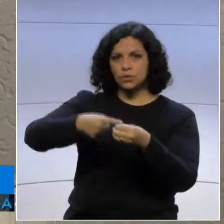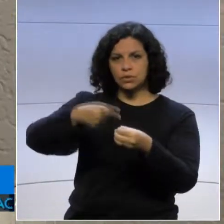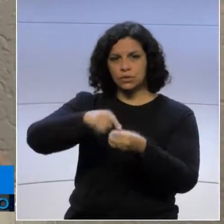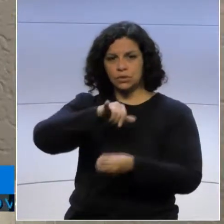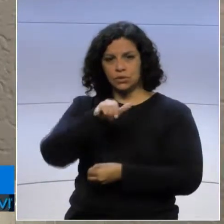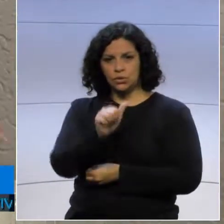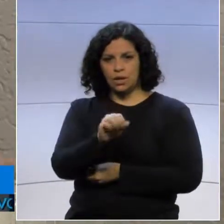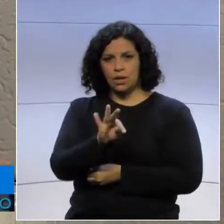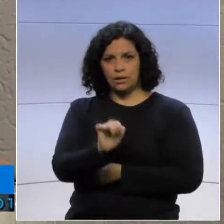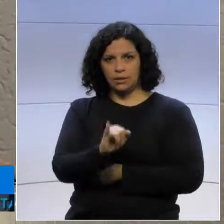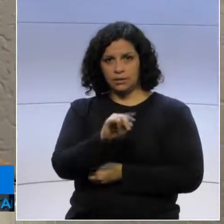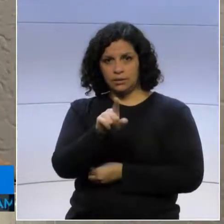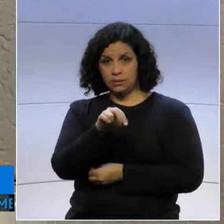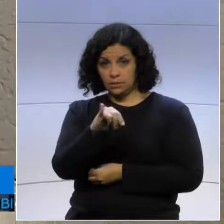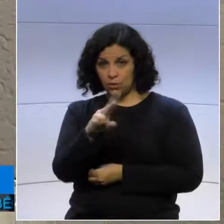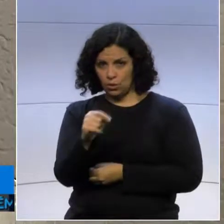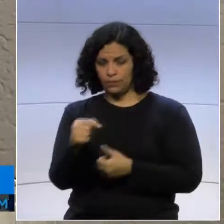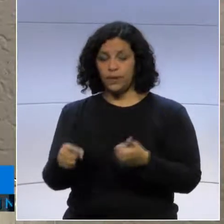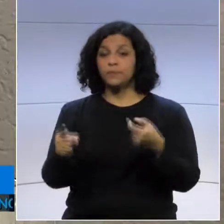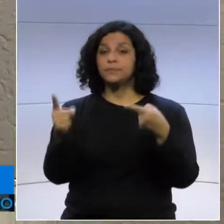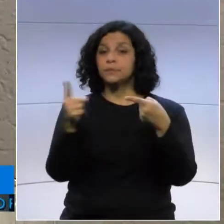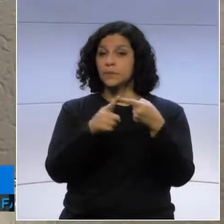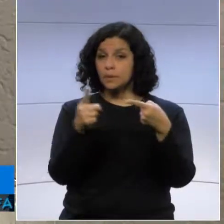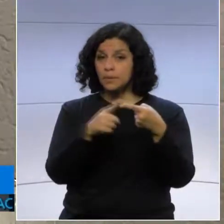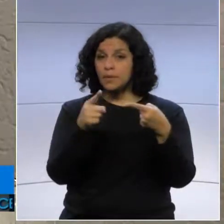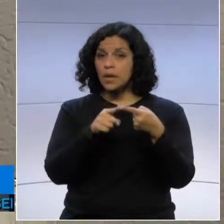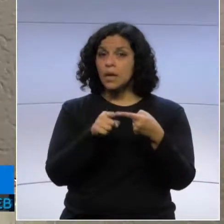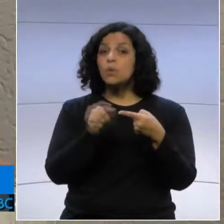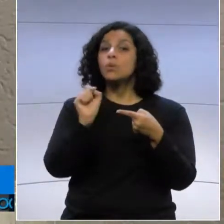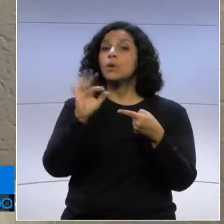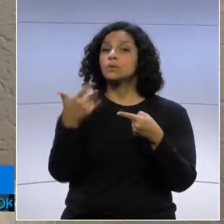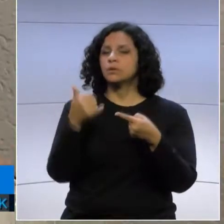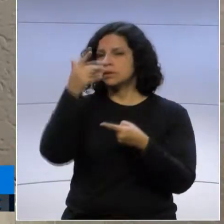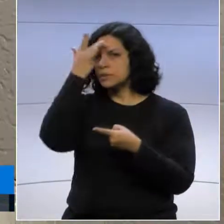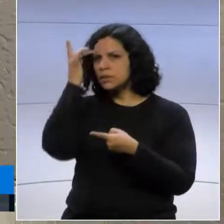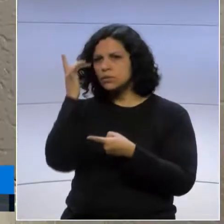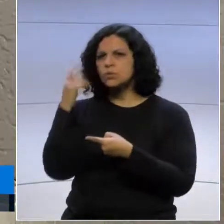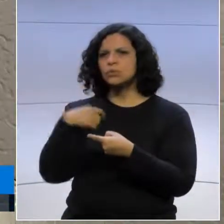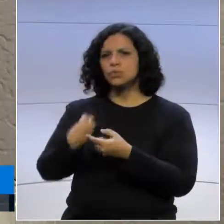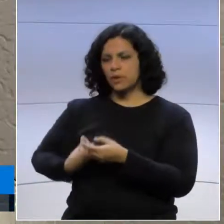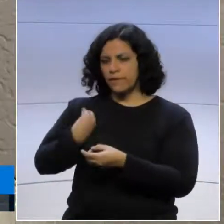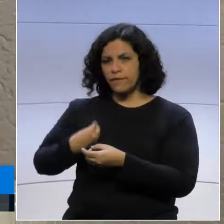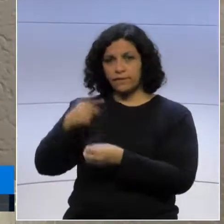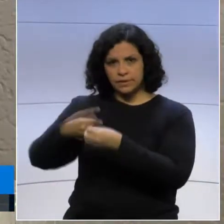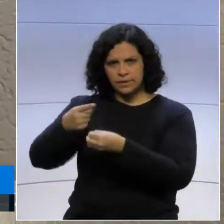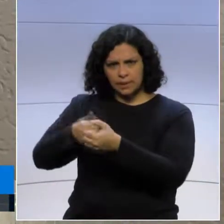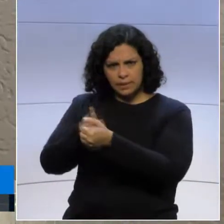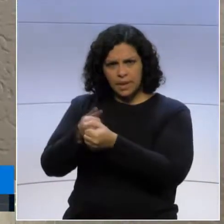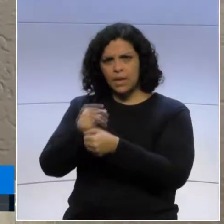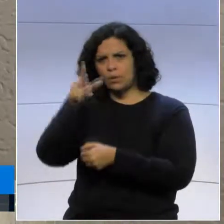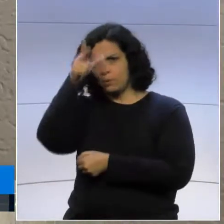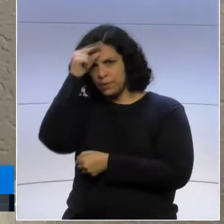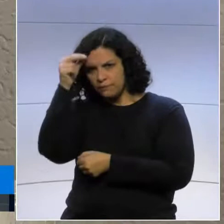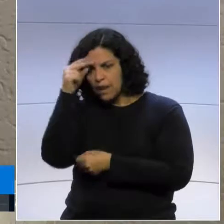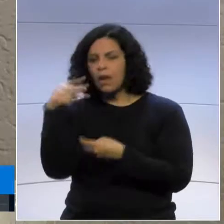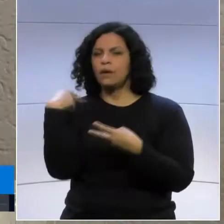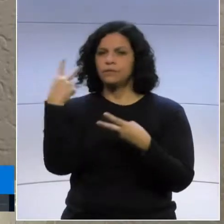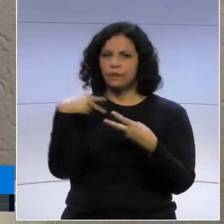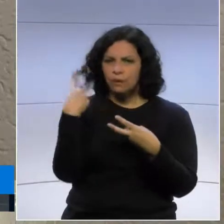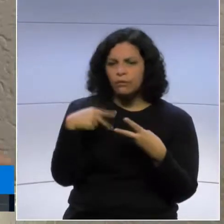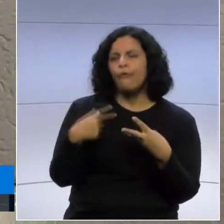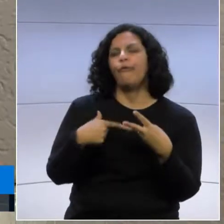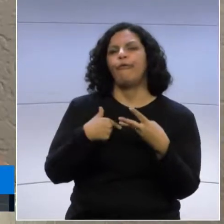Há três domingos atrás, no primeiro domingo, foi promovido um manifesto pela própria população, prefeitos, vereadores